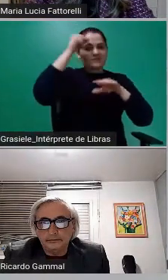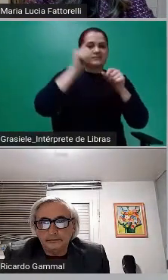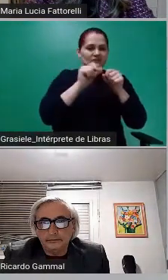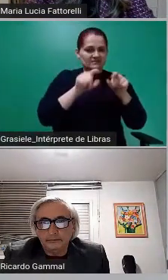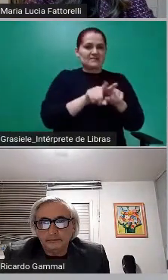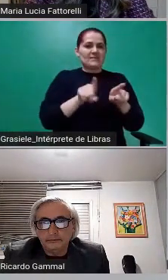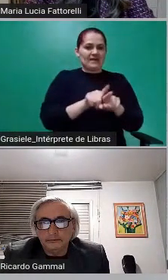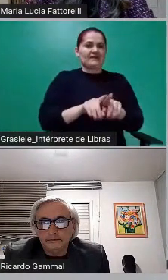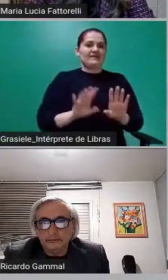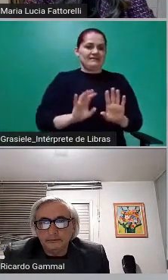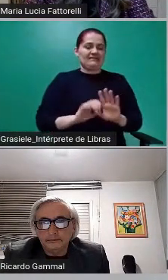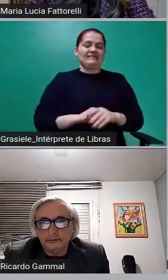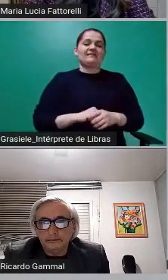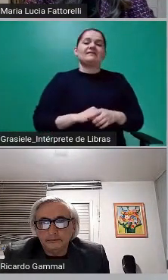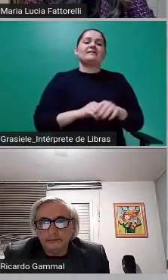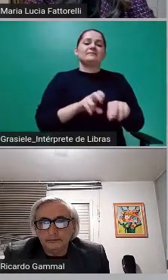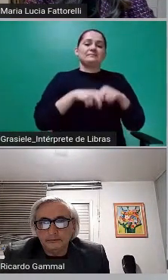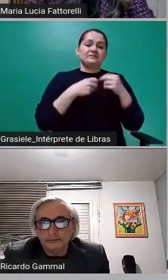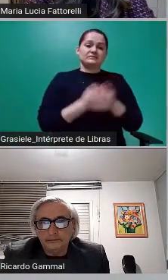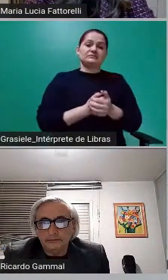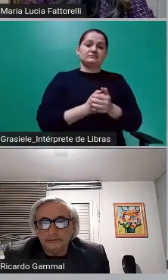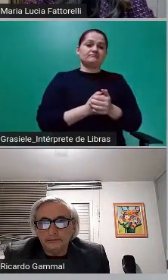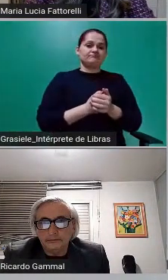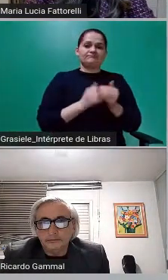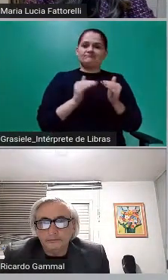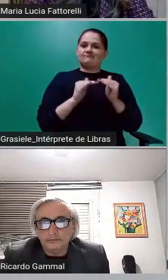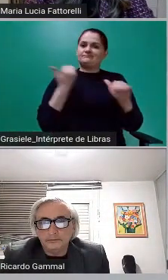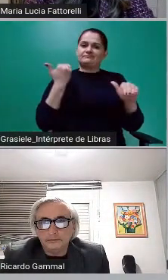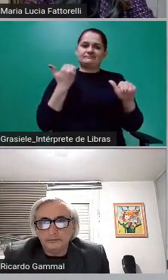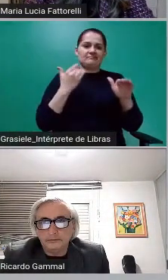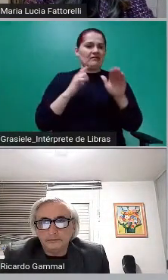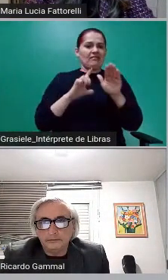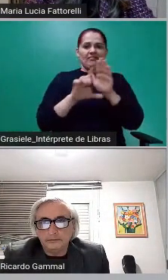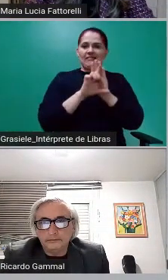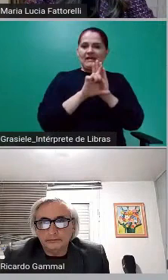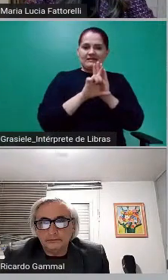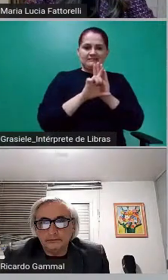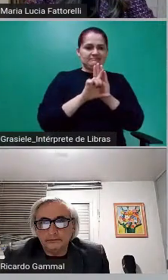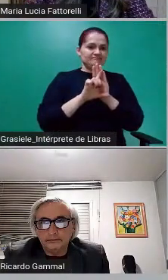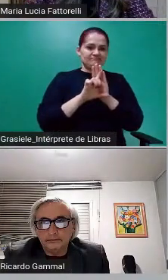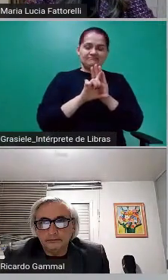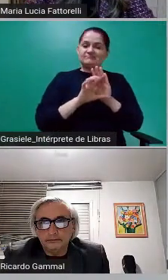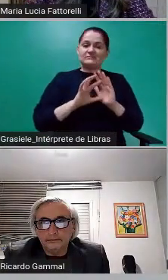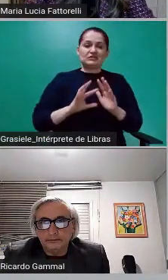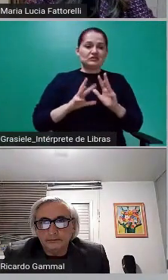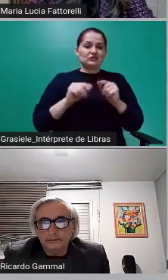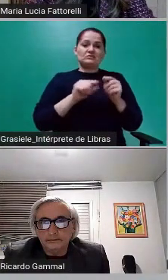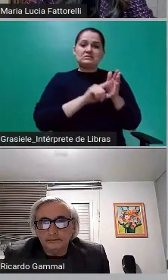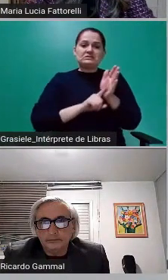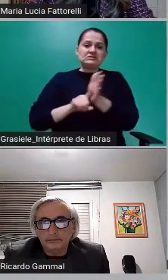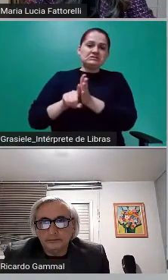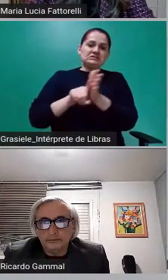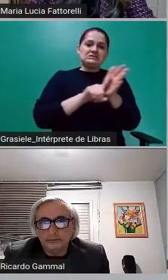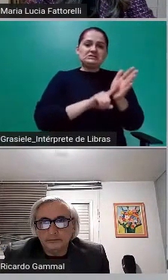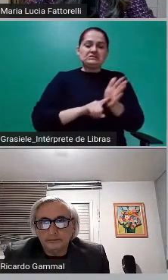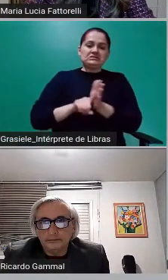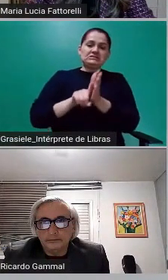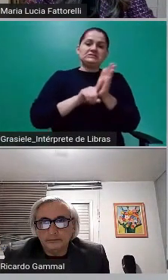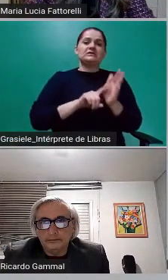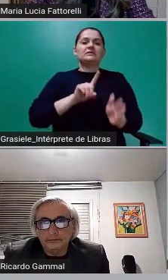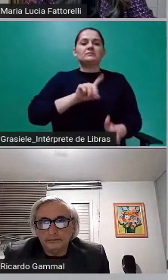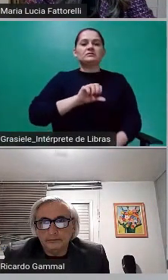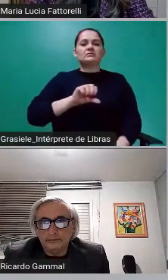Essas ilicitudes todas foram aprovadas, foram apuradas em 1997